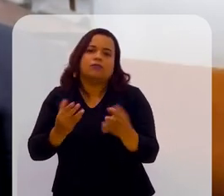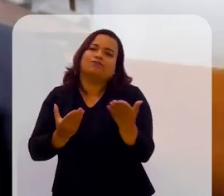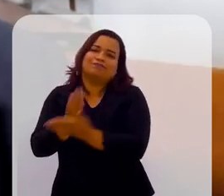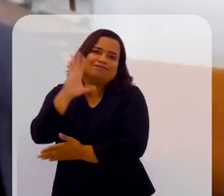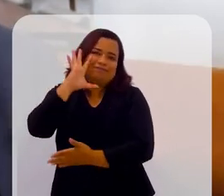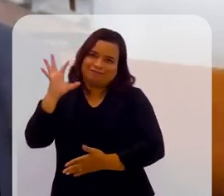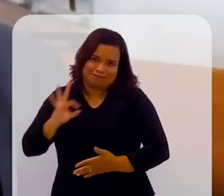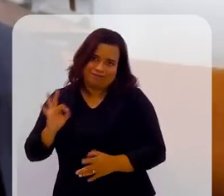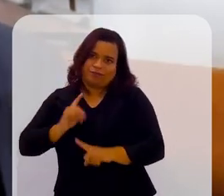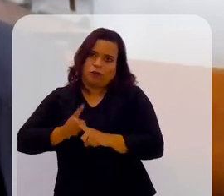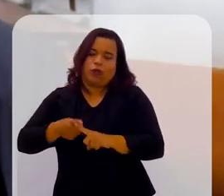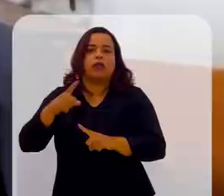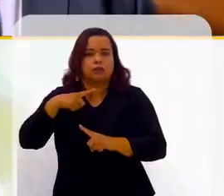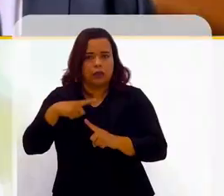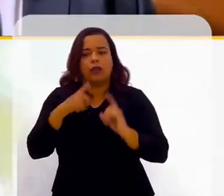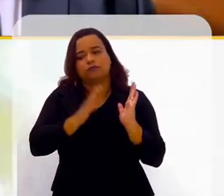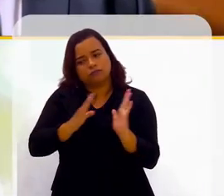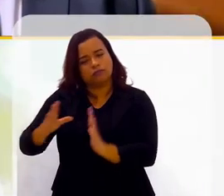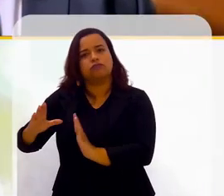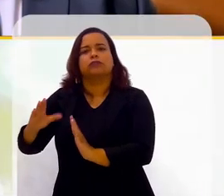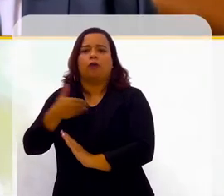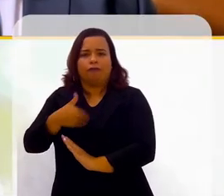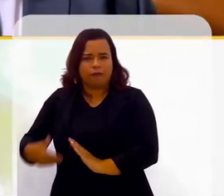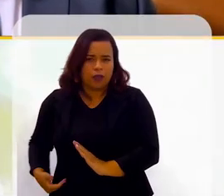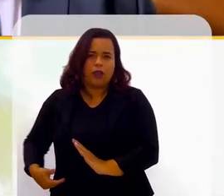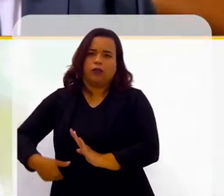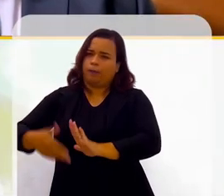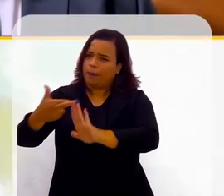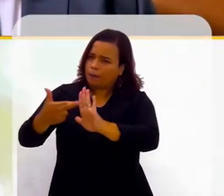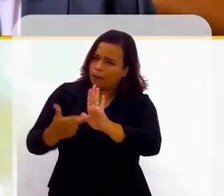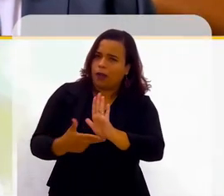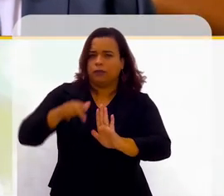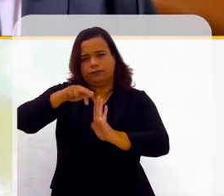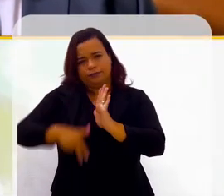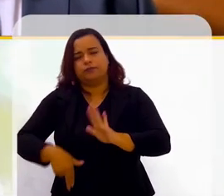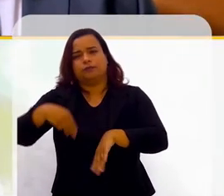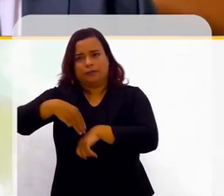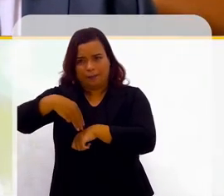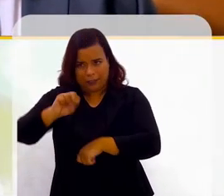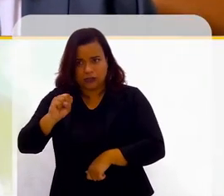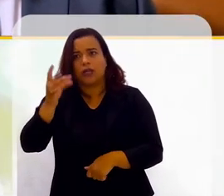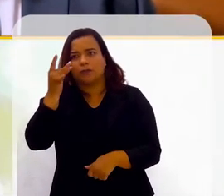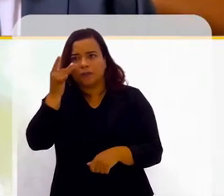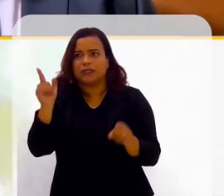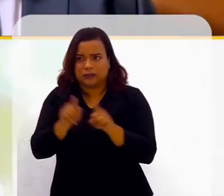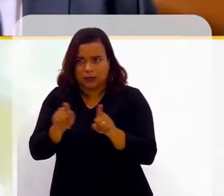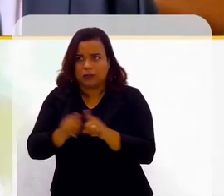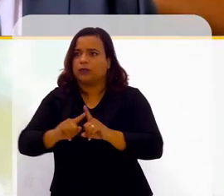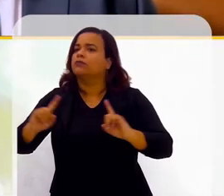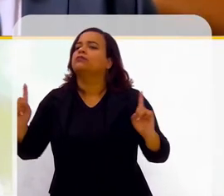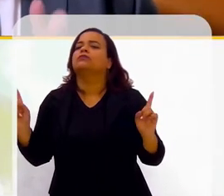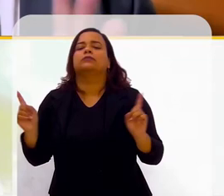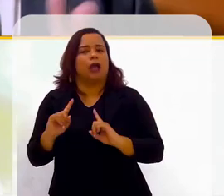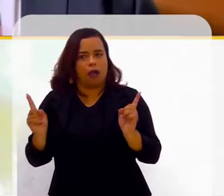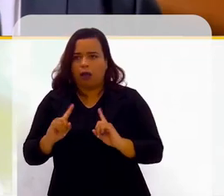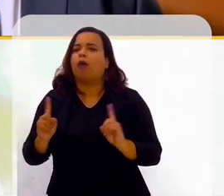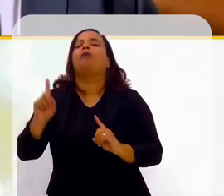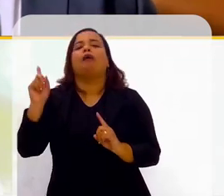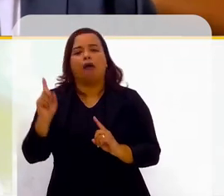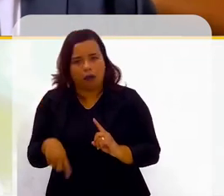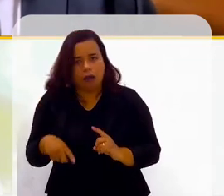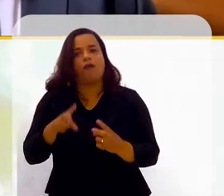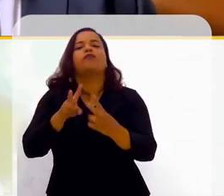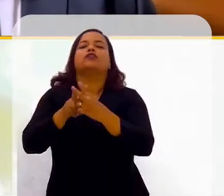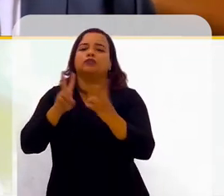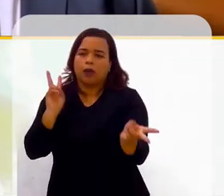aprovado, porque é uma questão muito regulada pelo governo. Mestrado é presencial também? Mestrado hoje, ele é